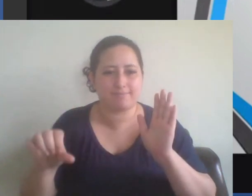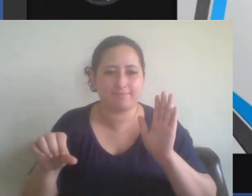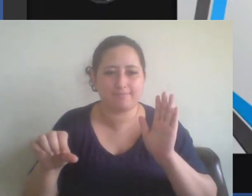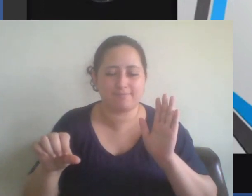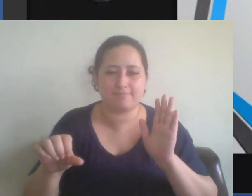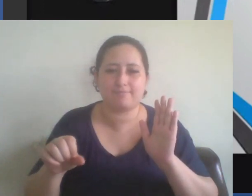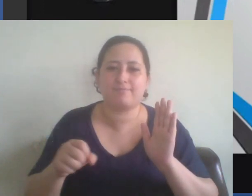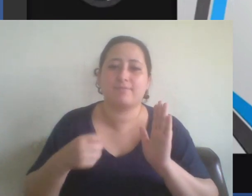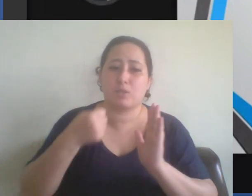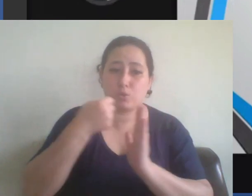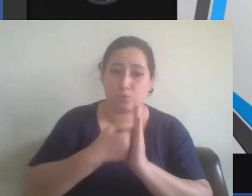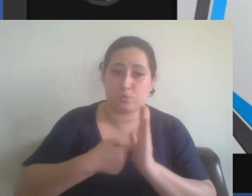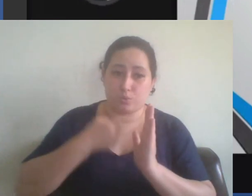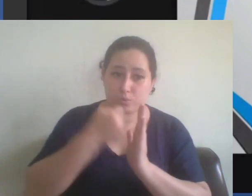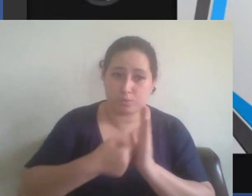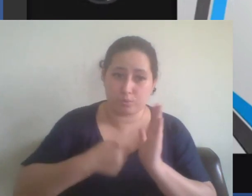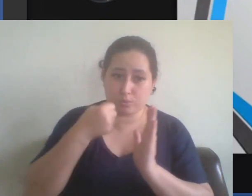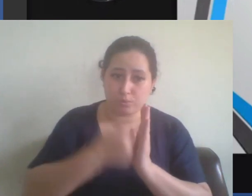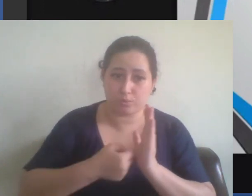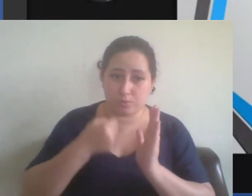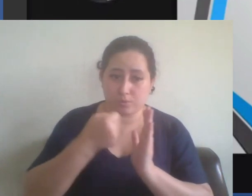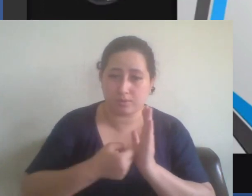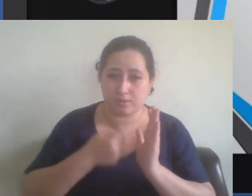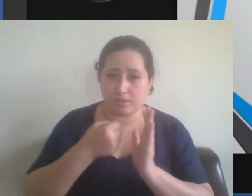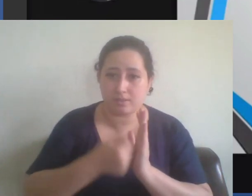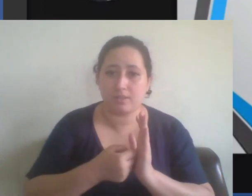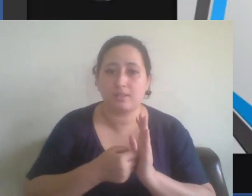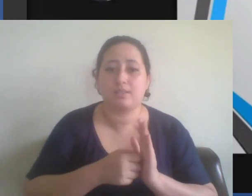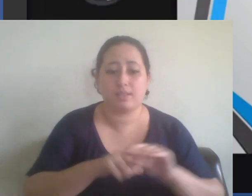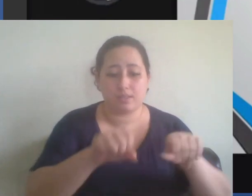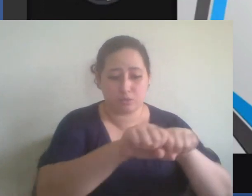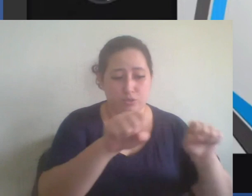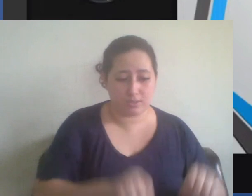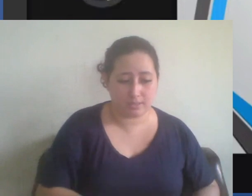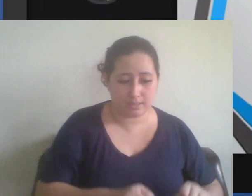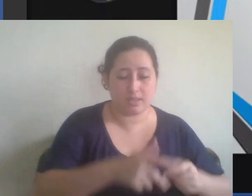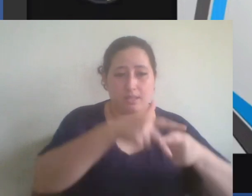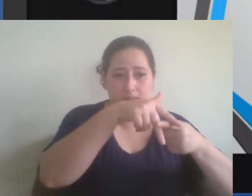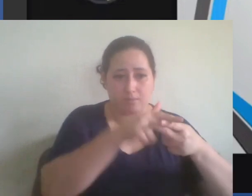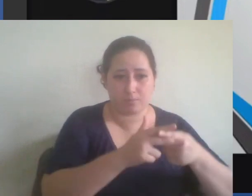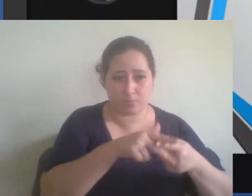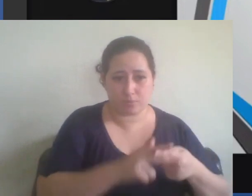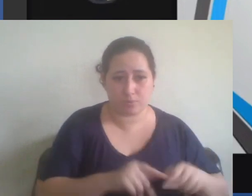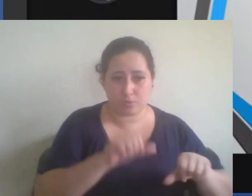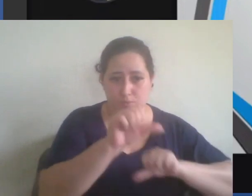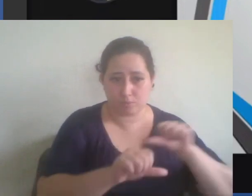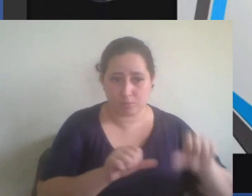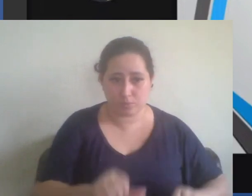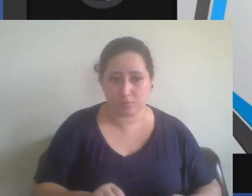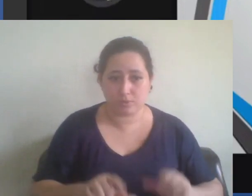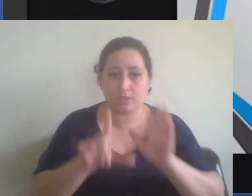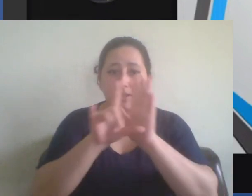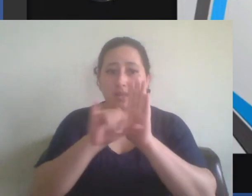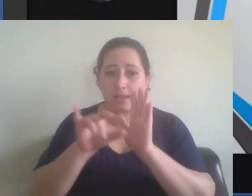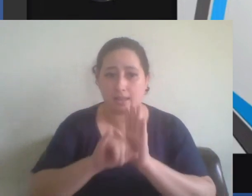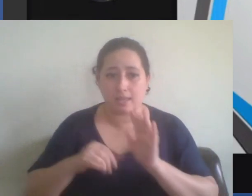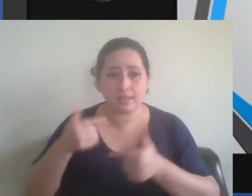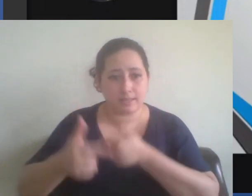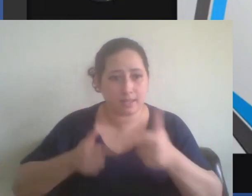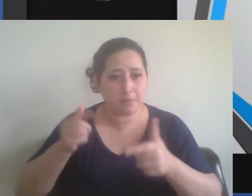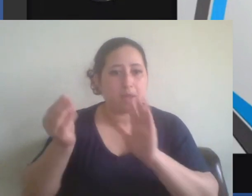luta, de um lado, pelo reformismo do sistema e a adoção de uma legislação trabalhista